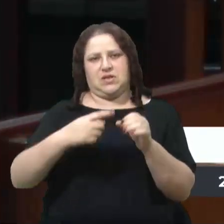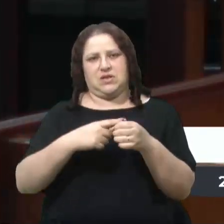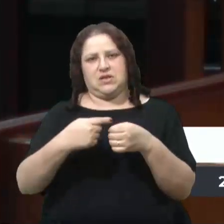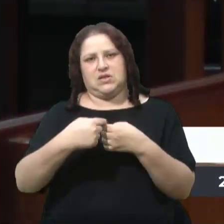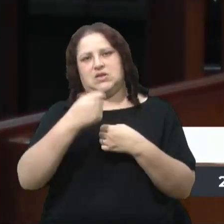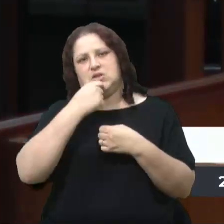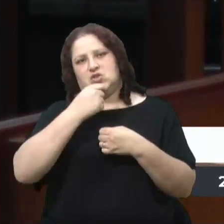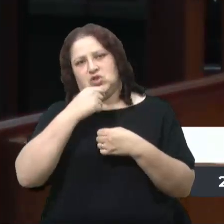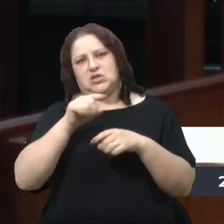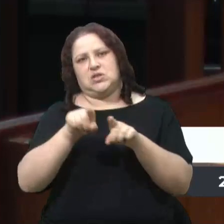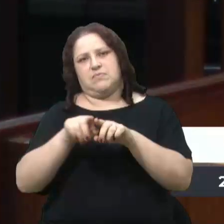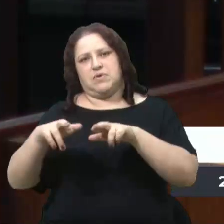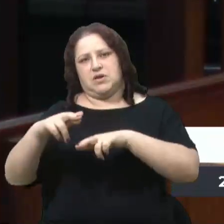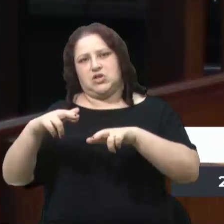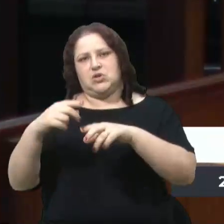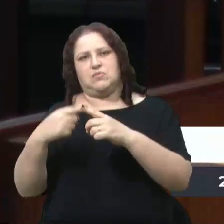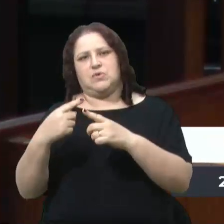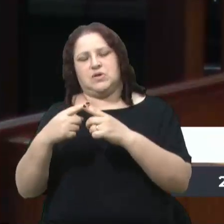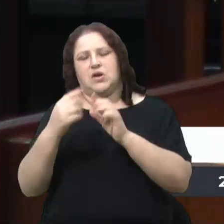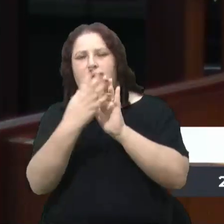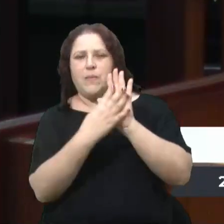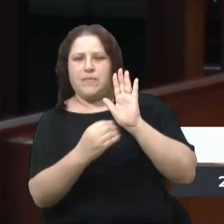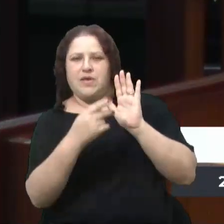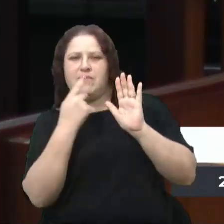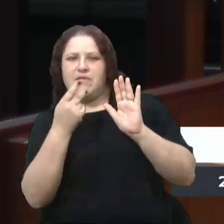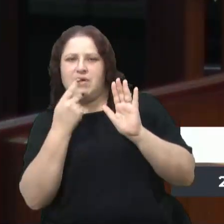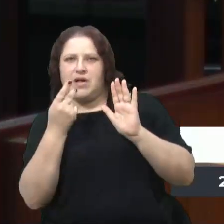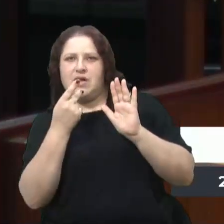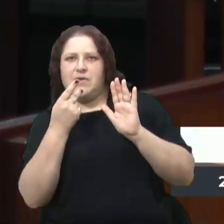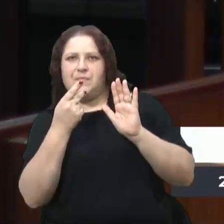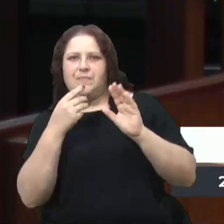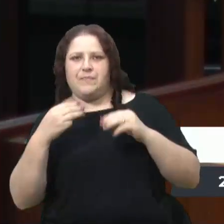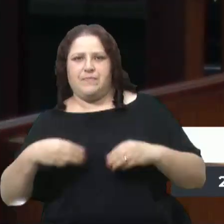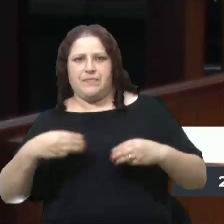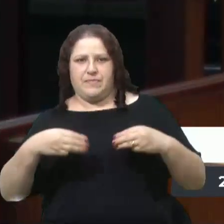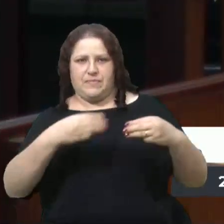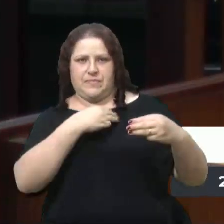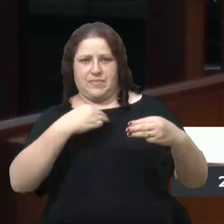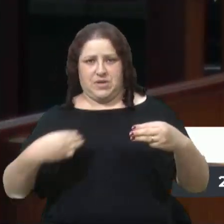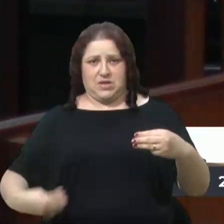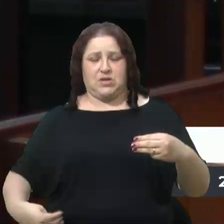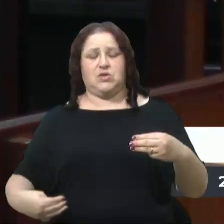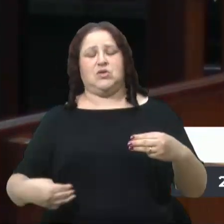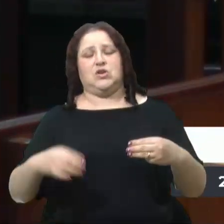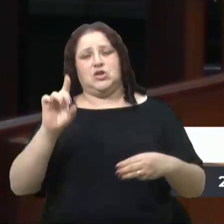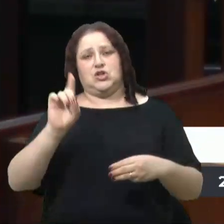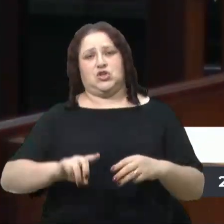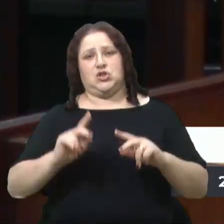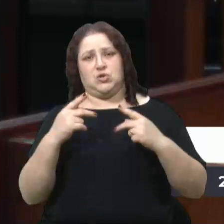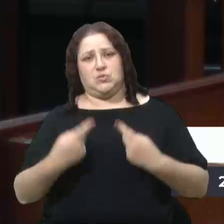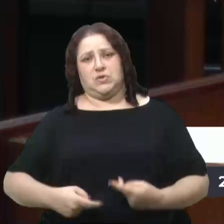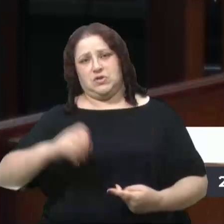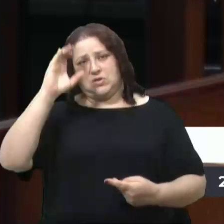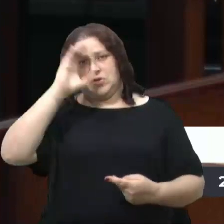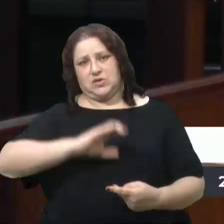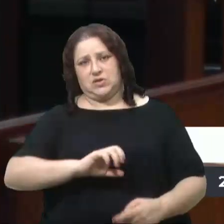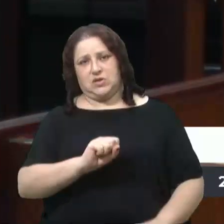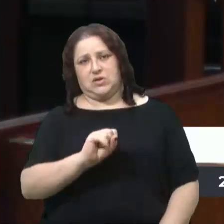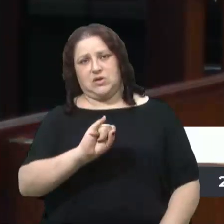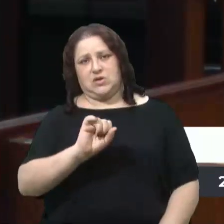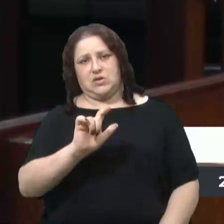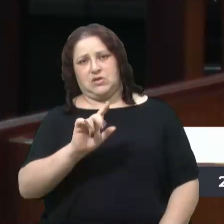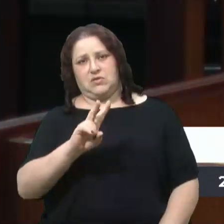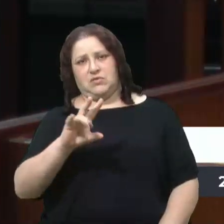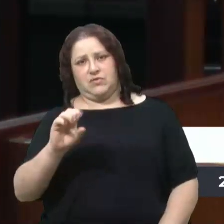Parafraseando o ministro dos Direitos Humanos e Cidadania, Silvio Almeida, povos indígenas deste